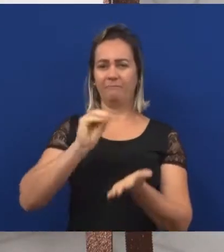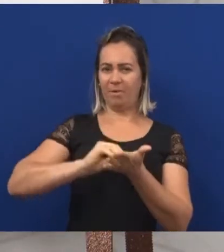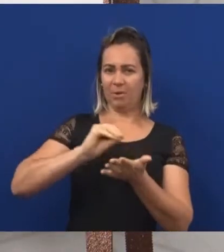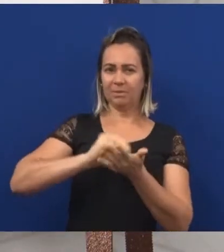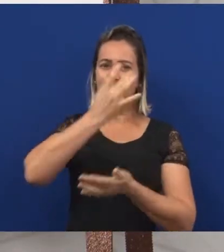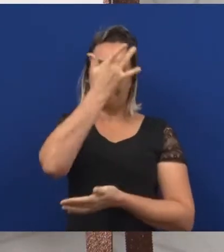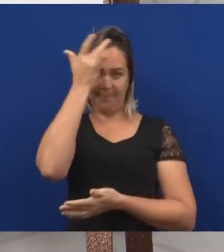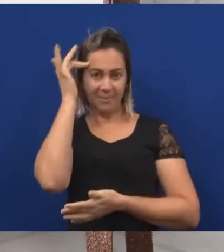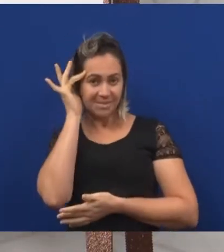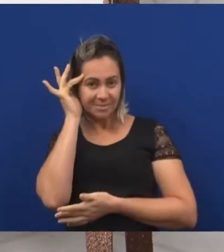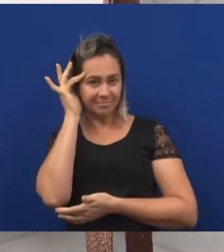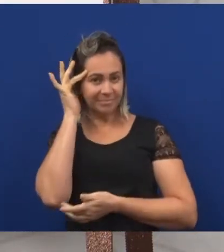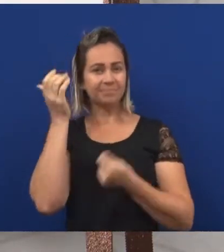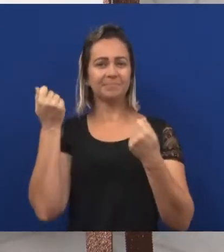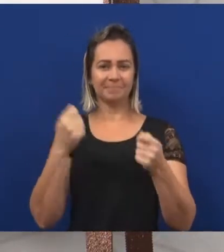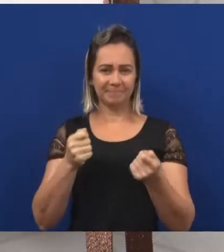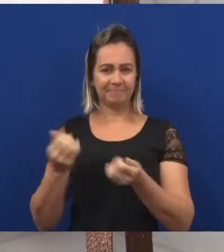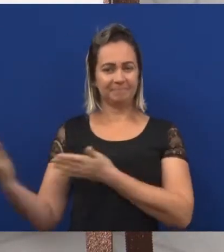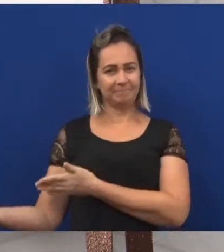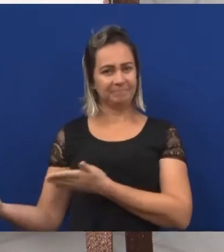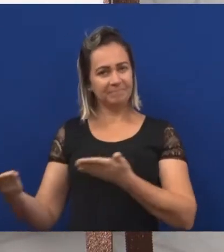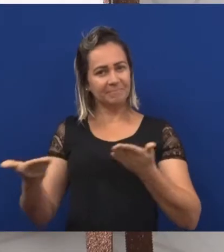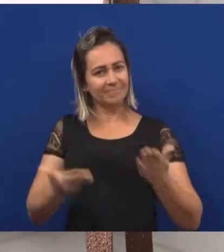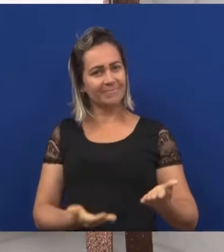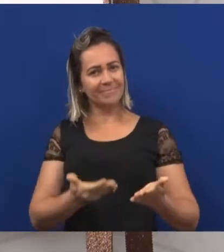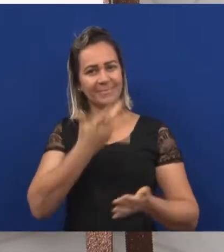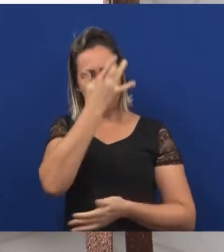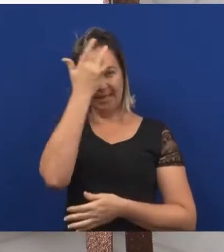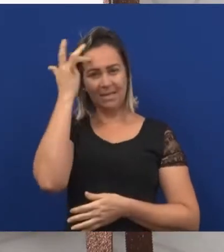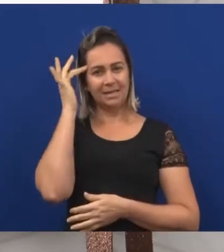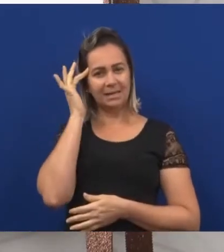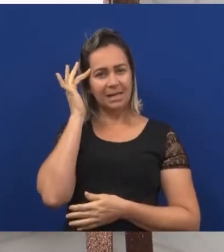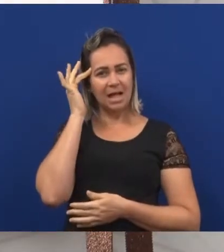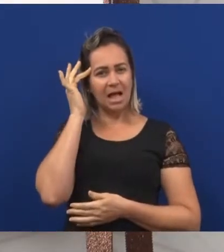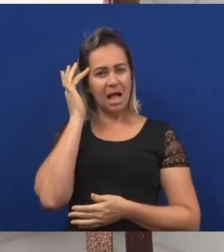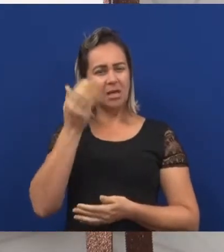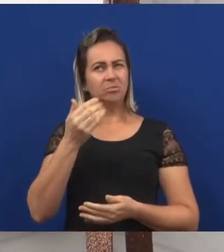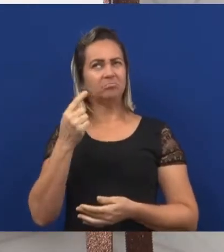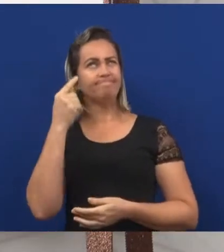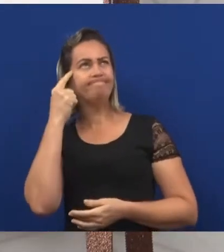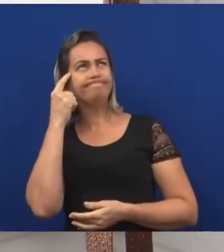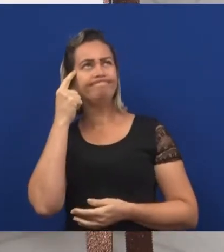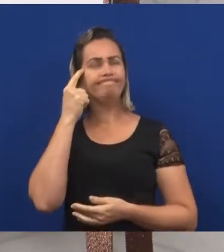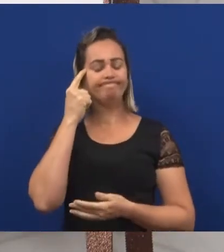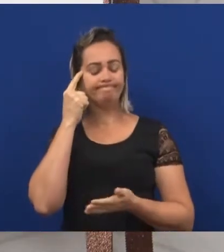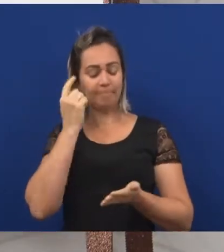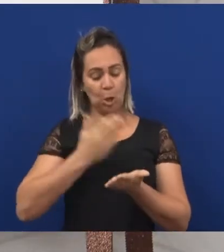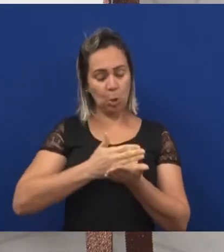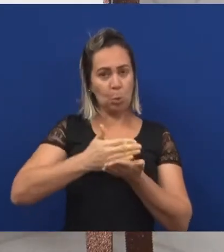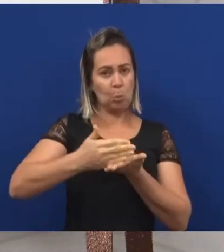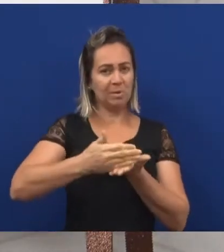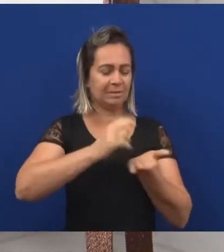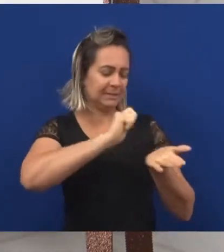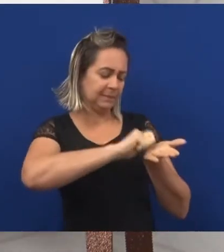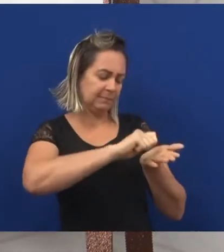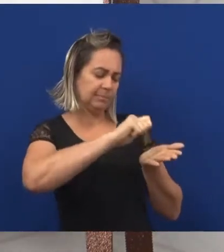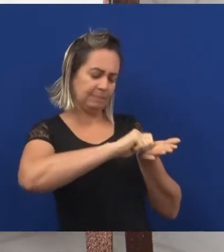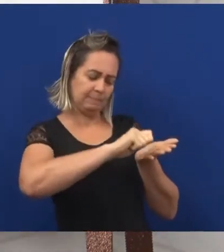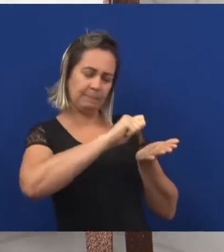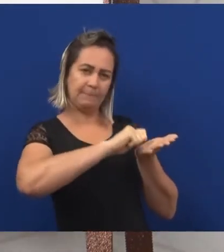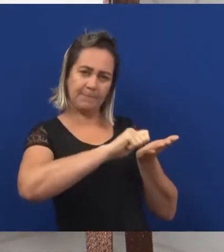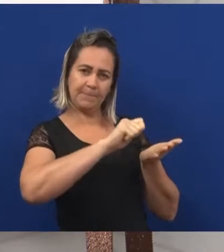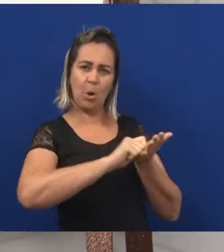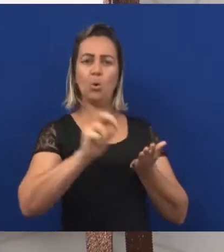Isso mesmo! Então, ele começou a escrever a lista de convidados que ele